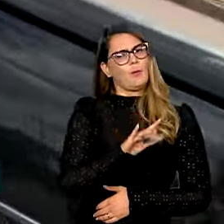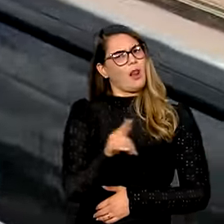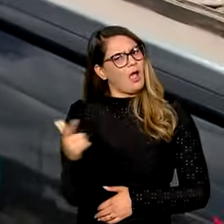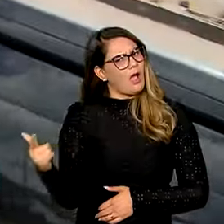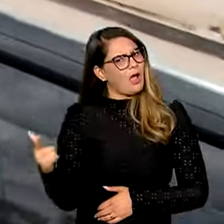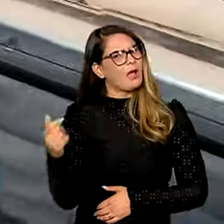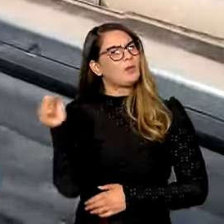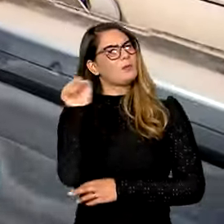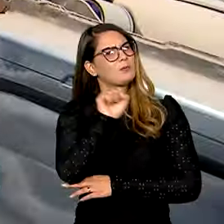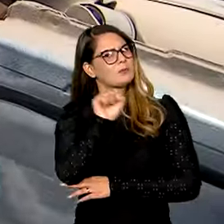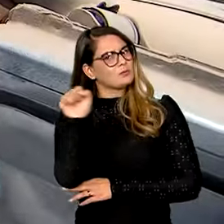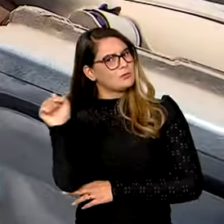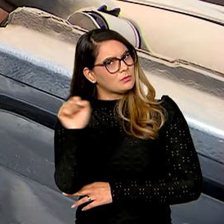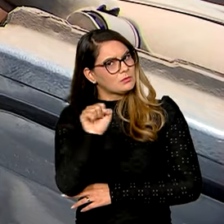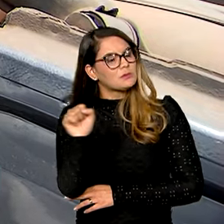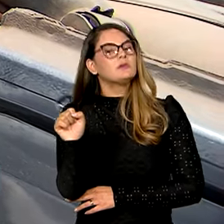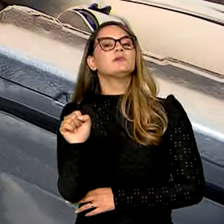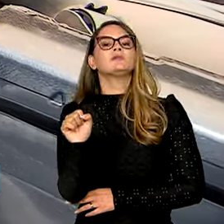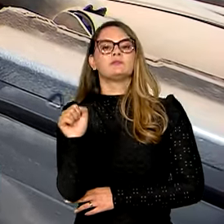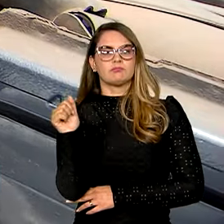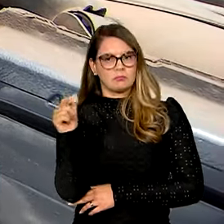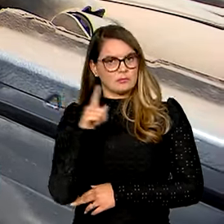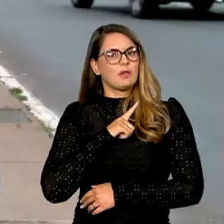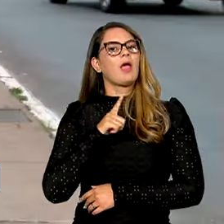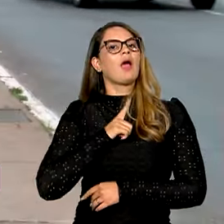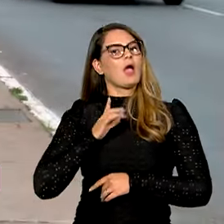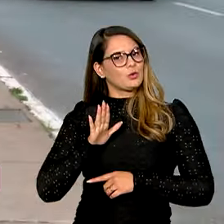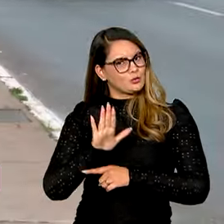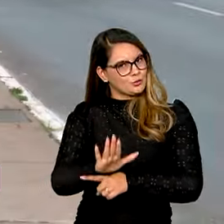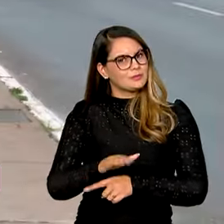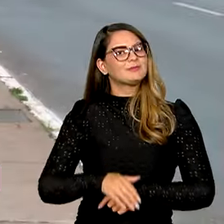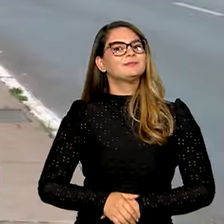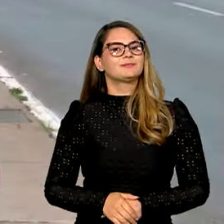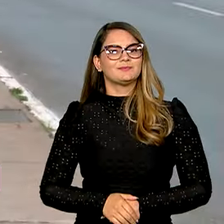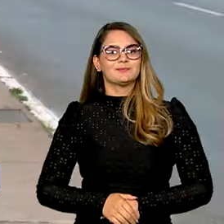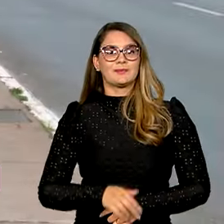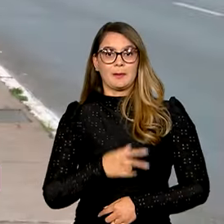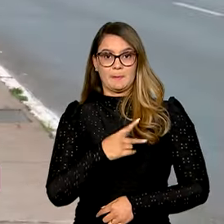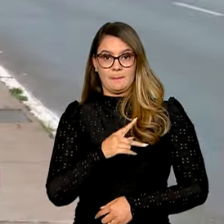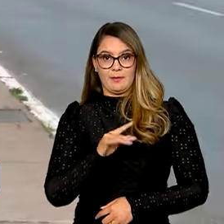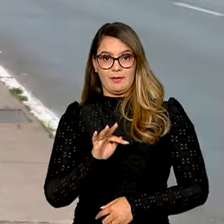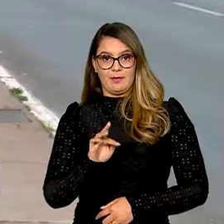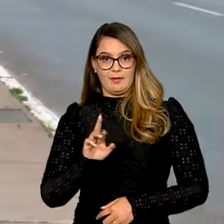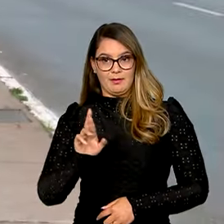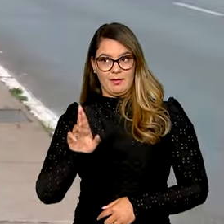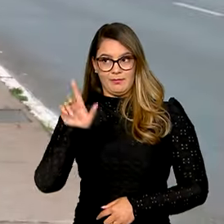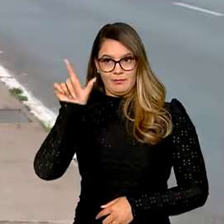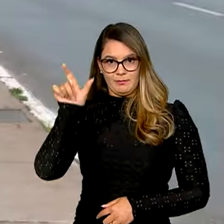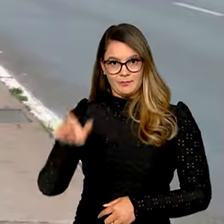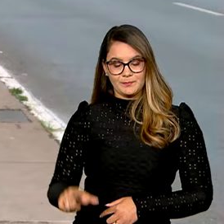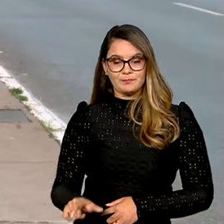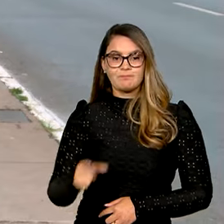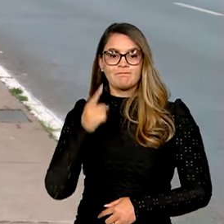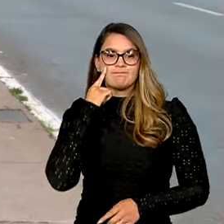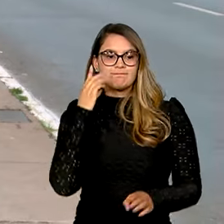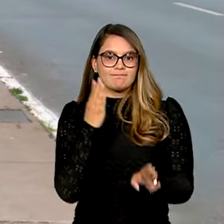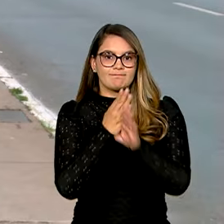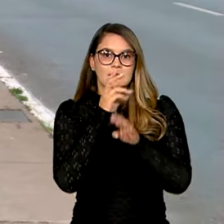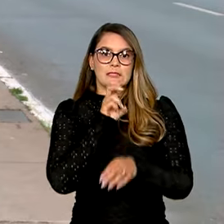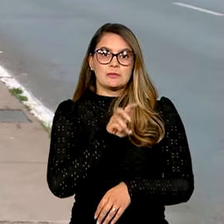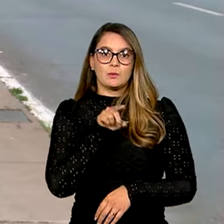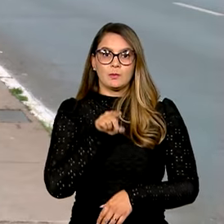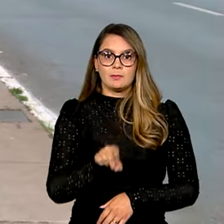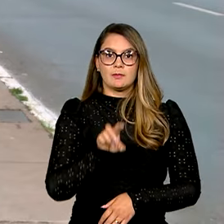que os motoristas deram a sua parcela de contribuição. Os agentes da Polícia Rodoviária Federal flagraram quase 5